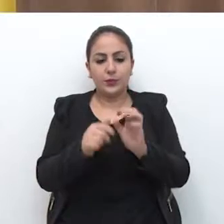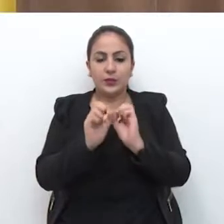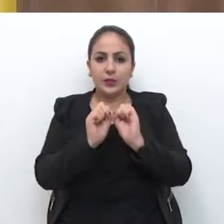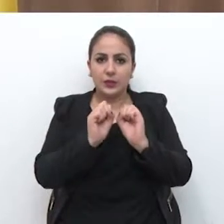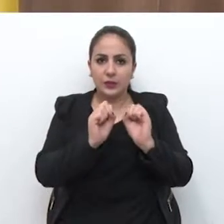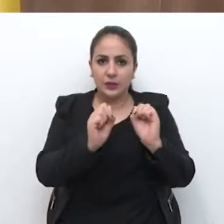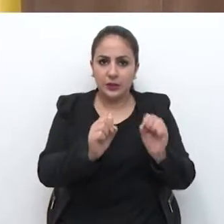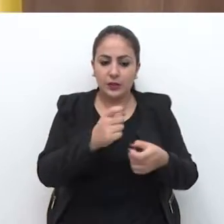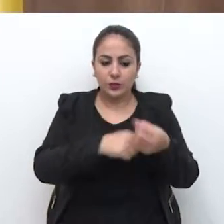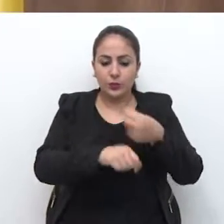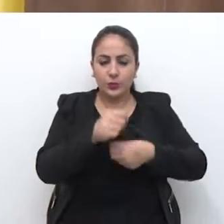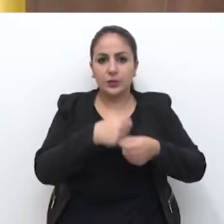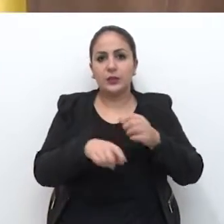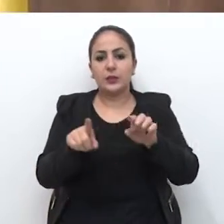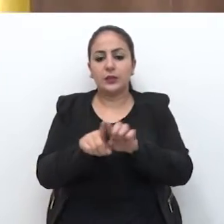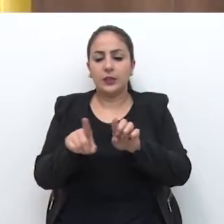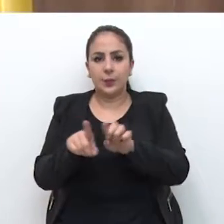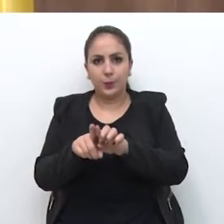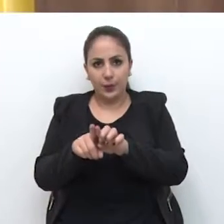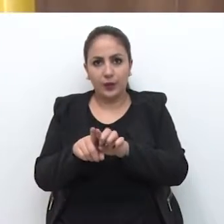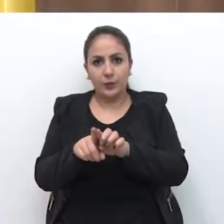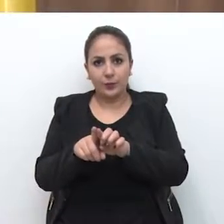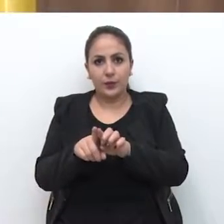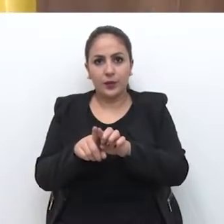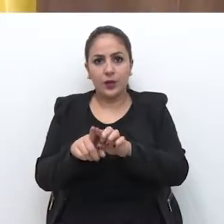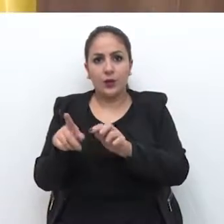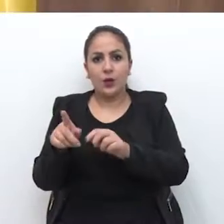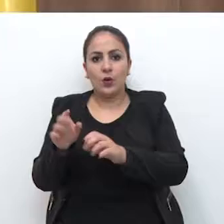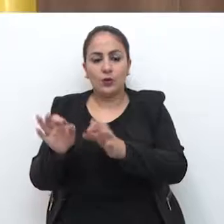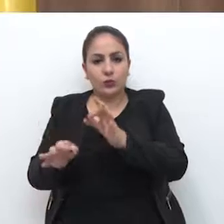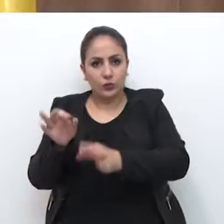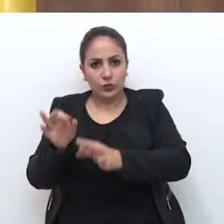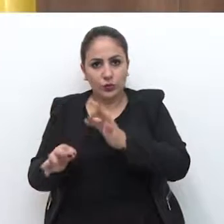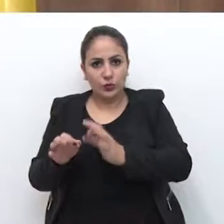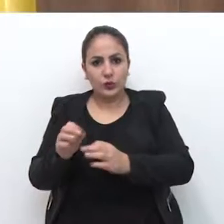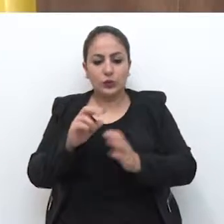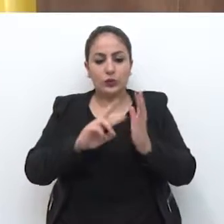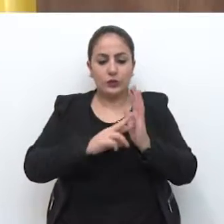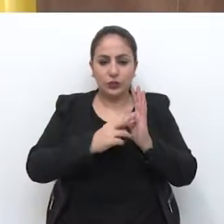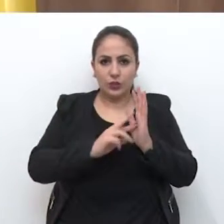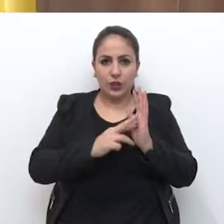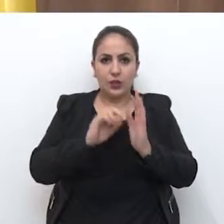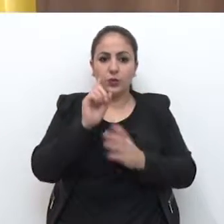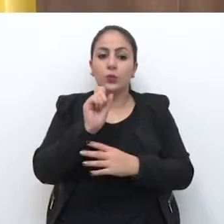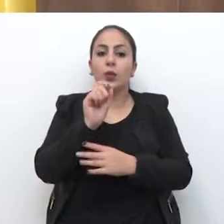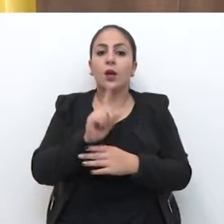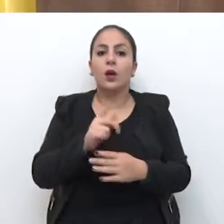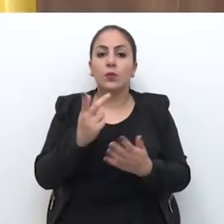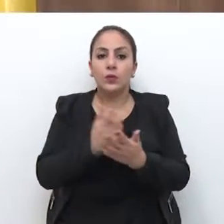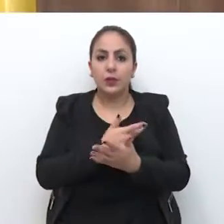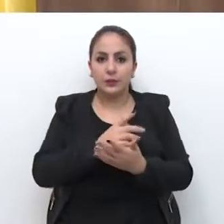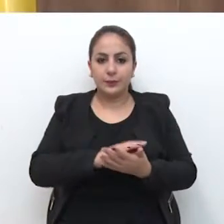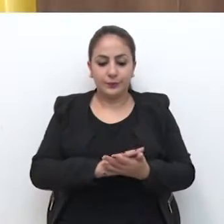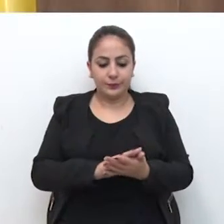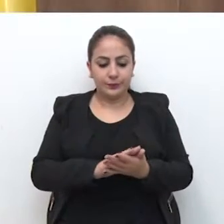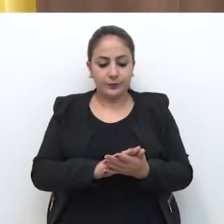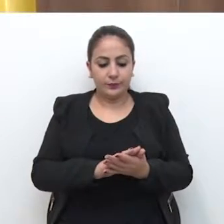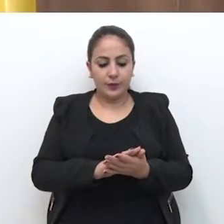secretária de administração como pelo procurador e também pelo Departamento Jurídico do Cipasso, é que